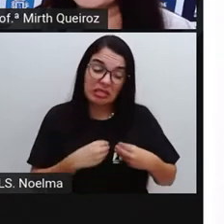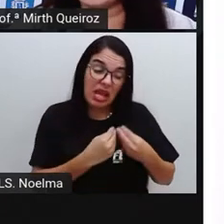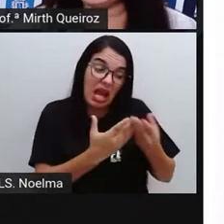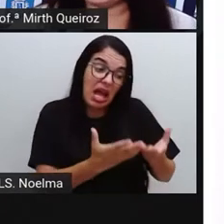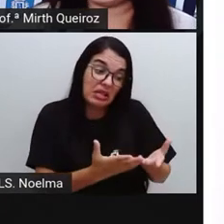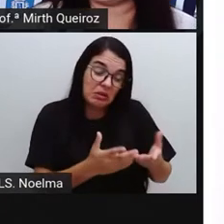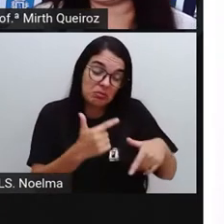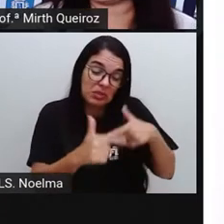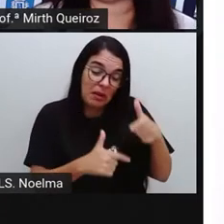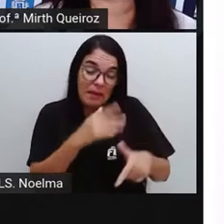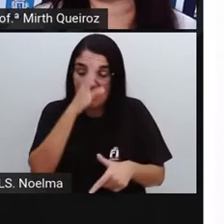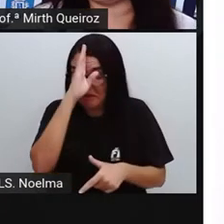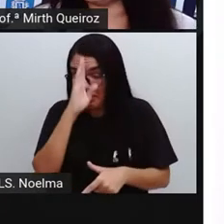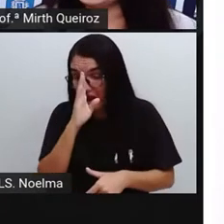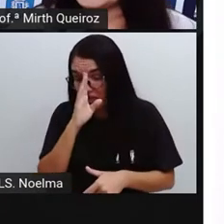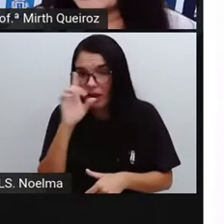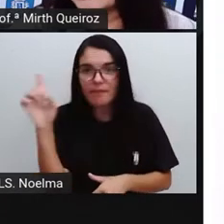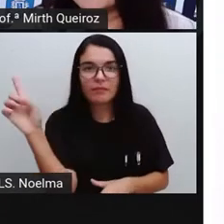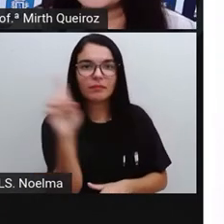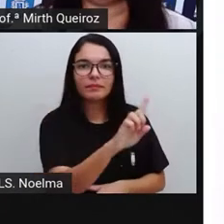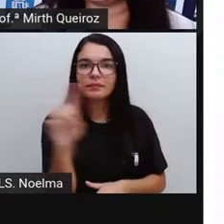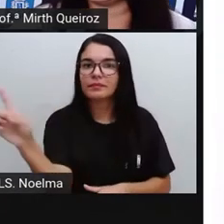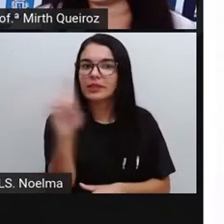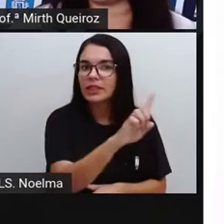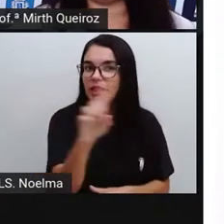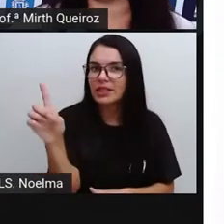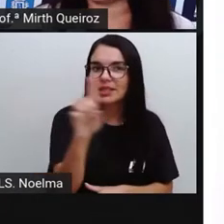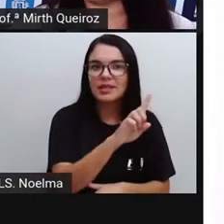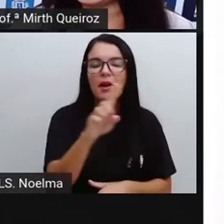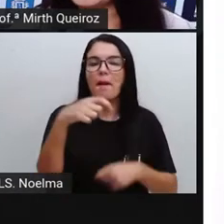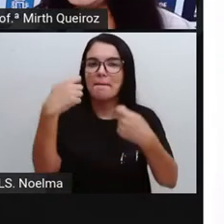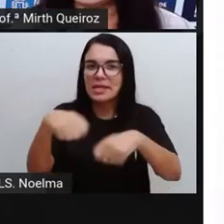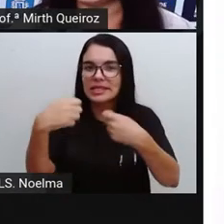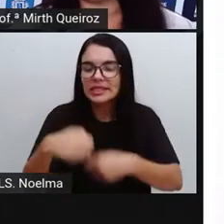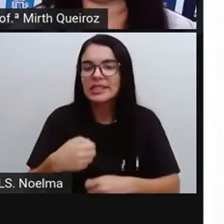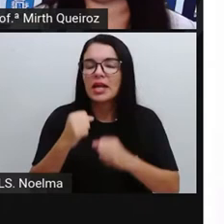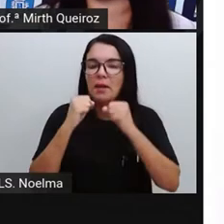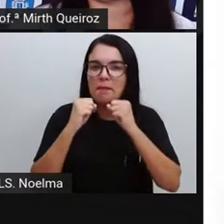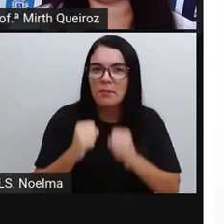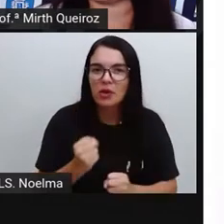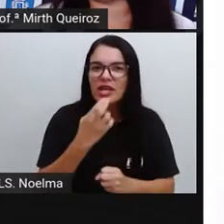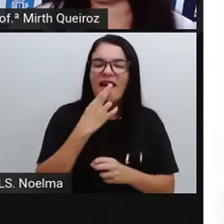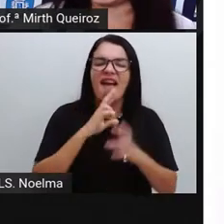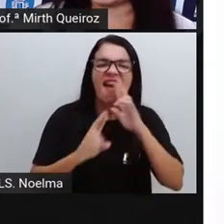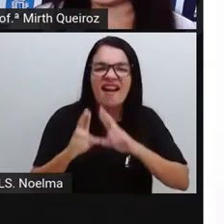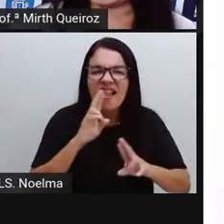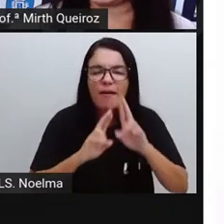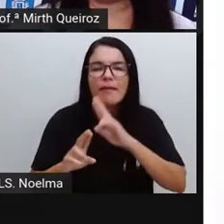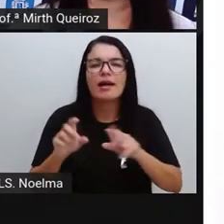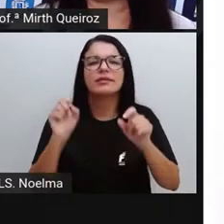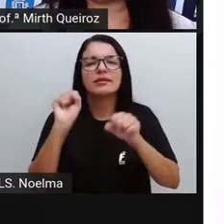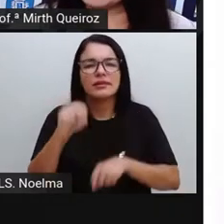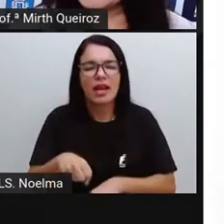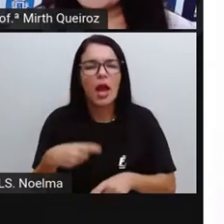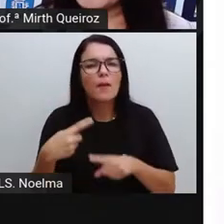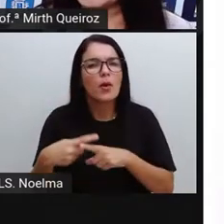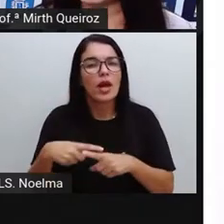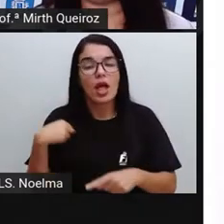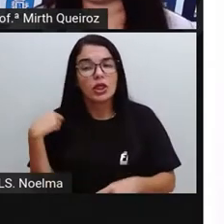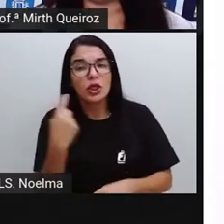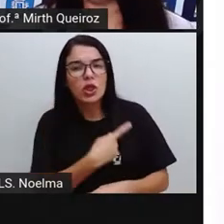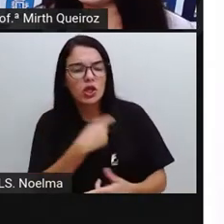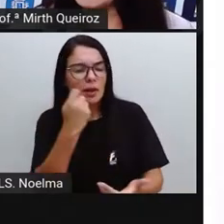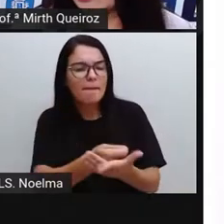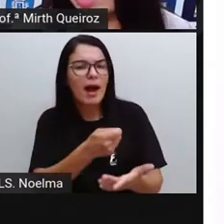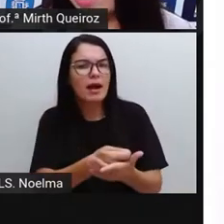dado Ah, é de graça Então eu não posso reclamar Não, a gente pode reclamar sim Não é um serviço que foi dado de graça Nós pagamos E a